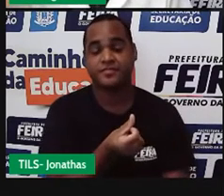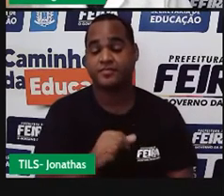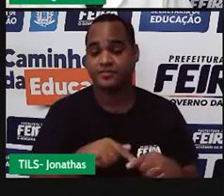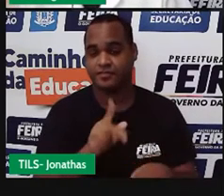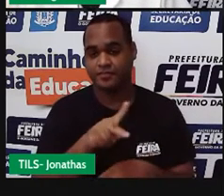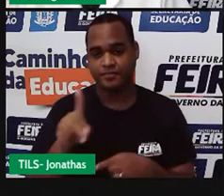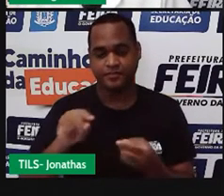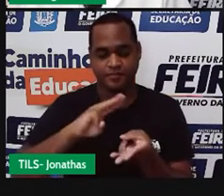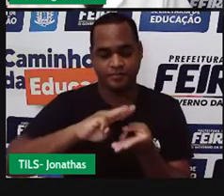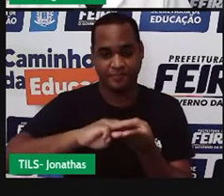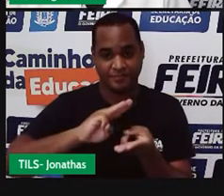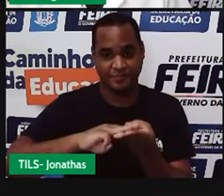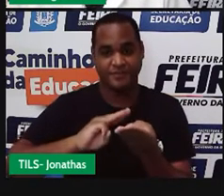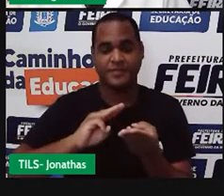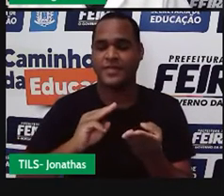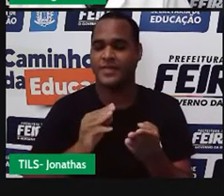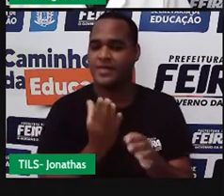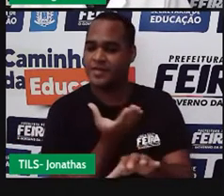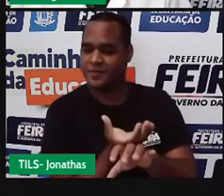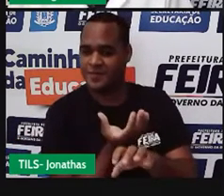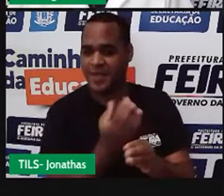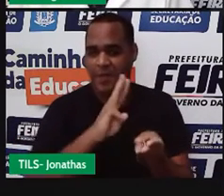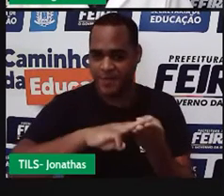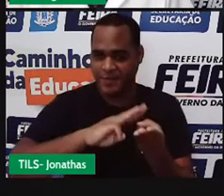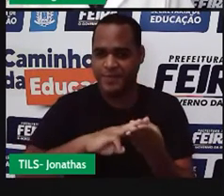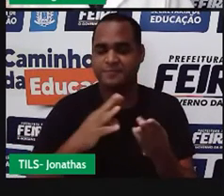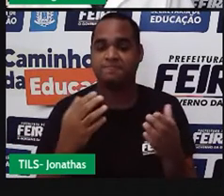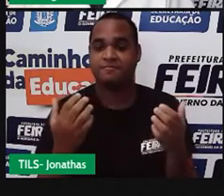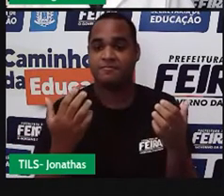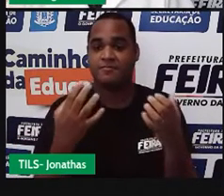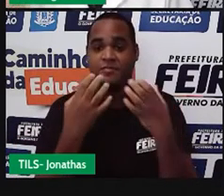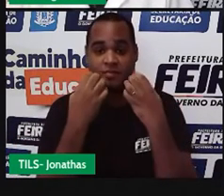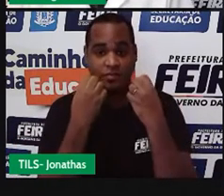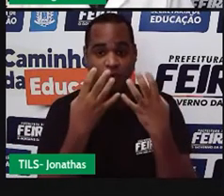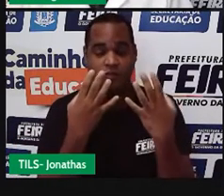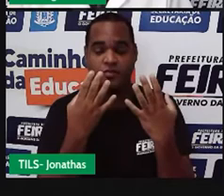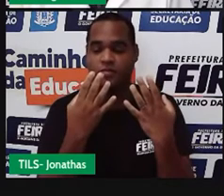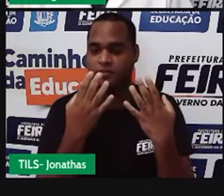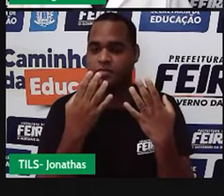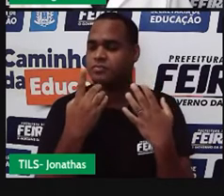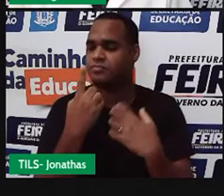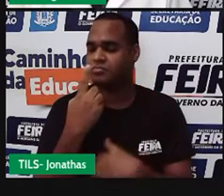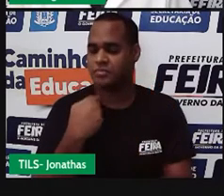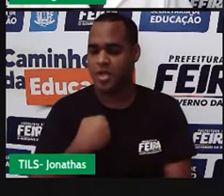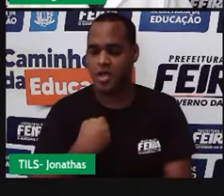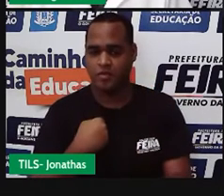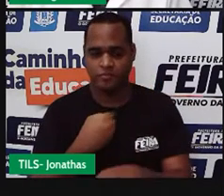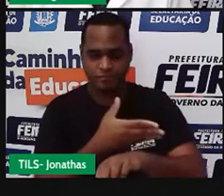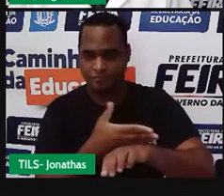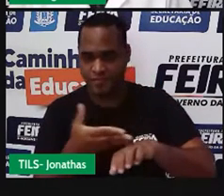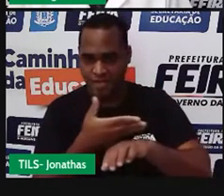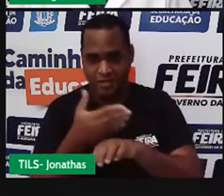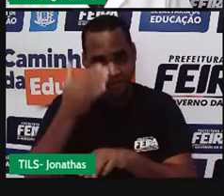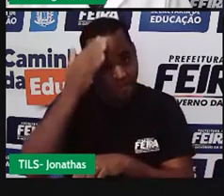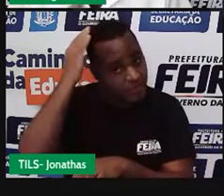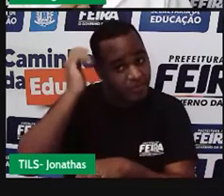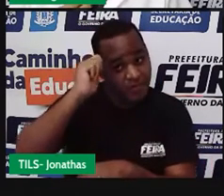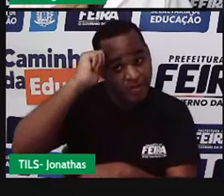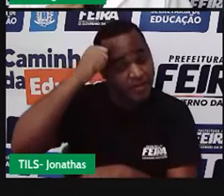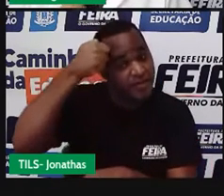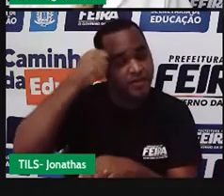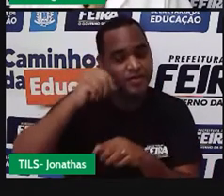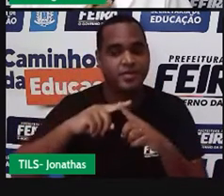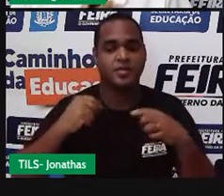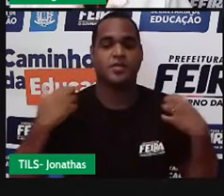professor de matemática, é claro. Bom, e eu tenho pele branca, cabelo preto, estou